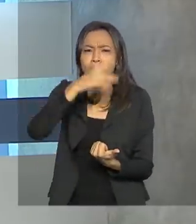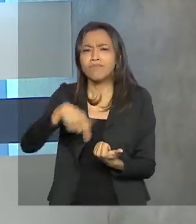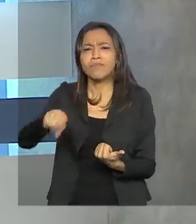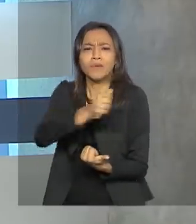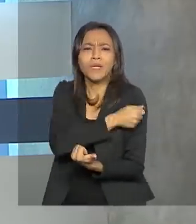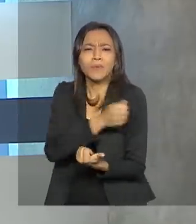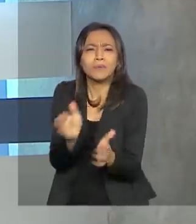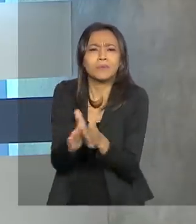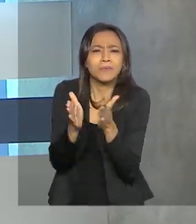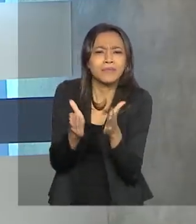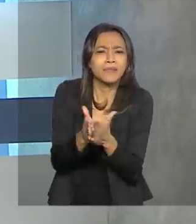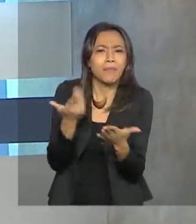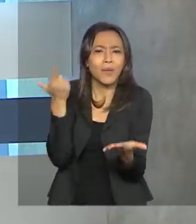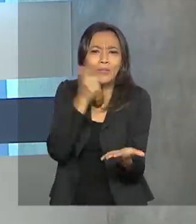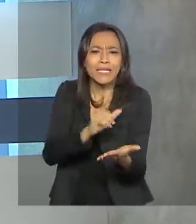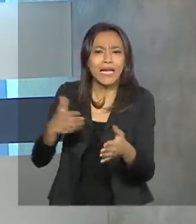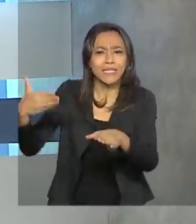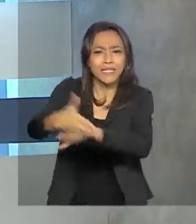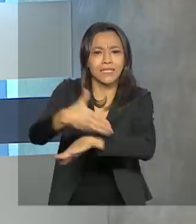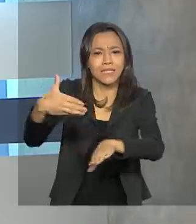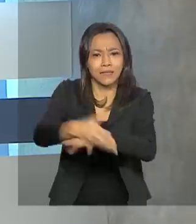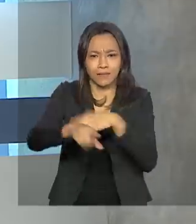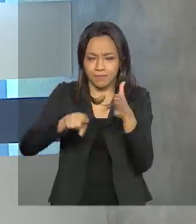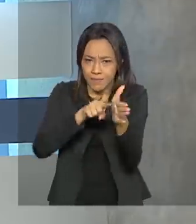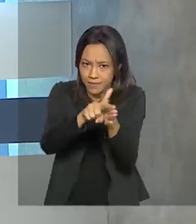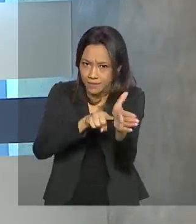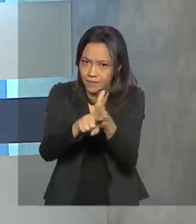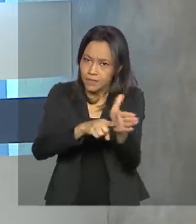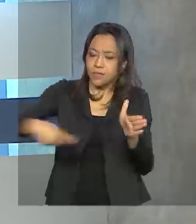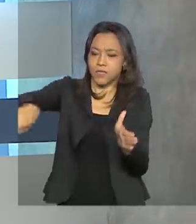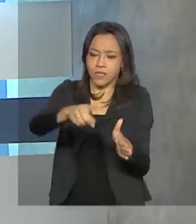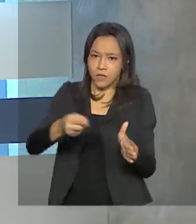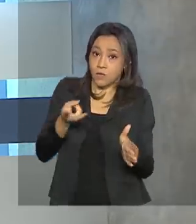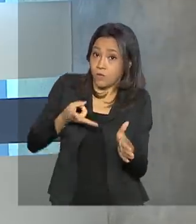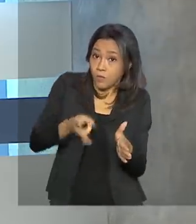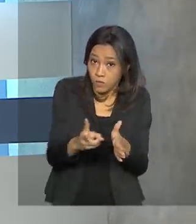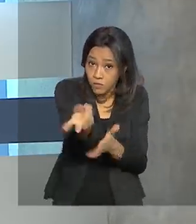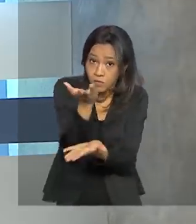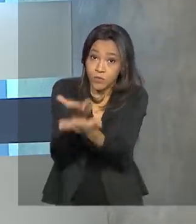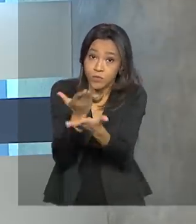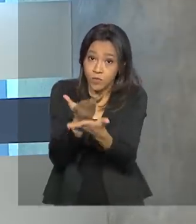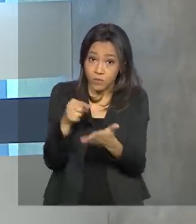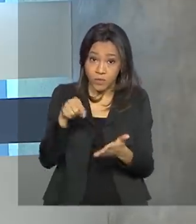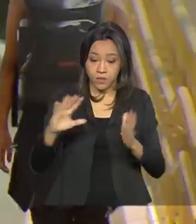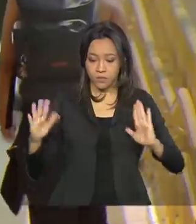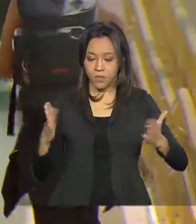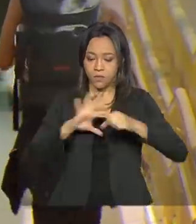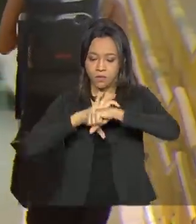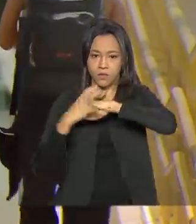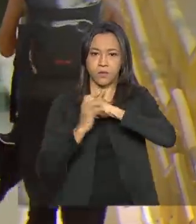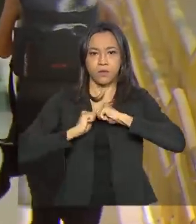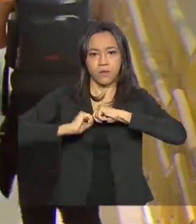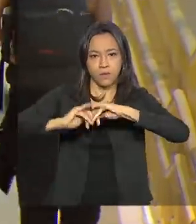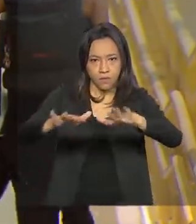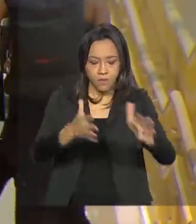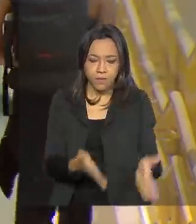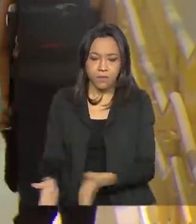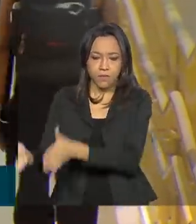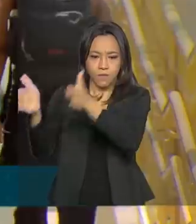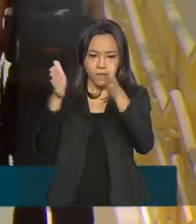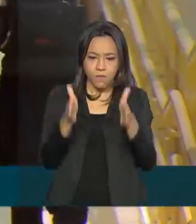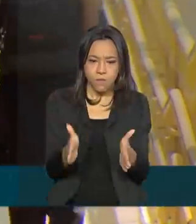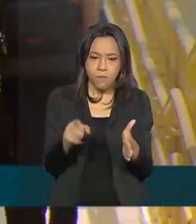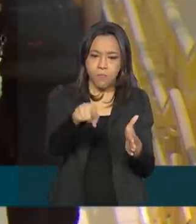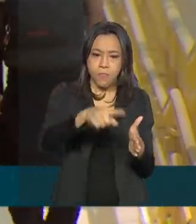pretende garantir acesso às pesquisas e permitir a continuidade dos estudos durante a pandemia. Estudantes de